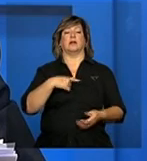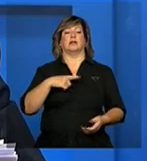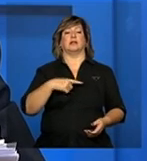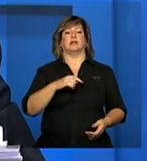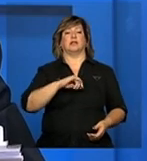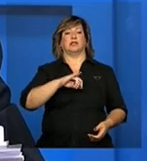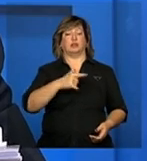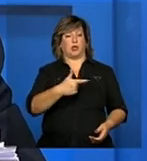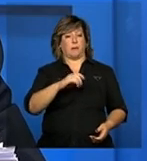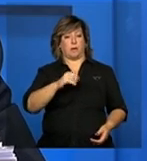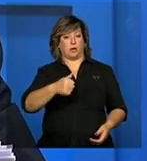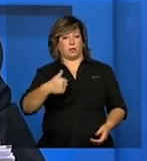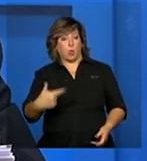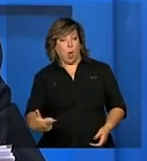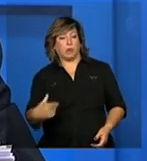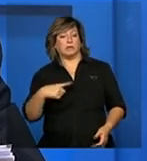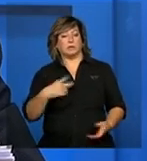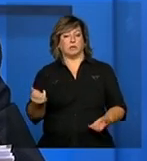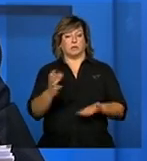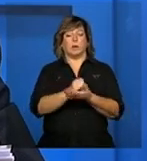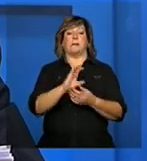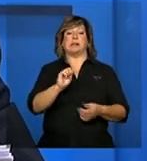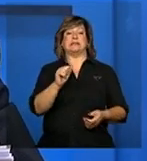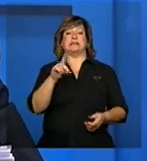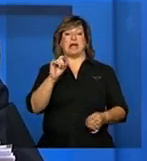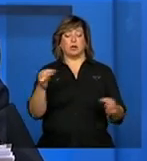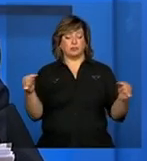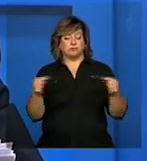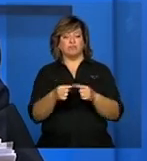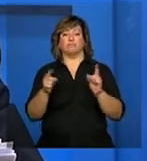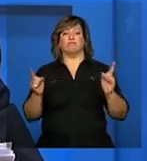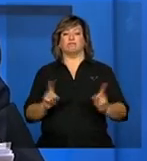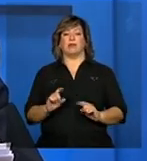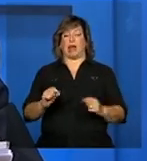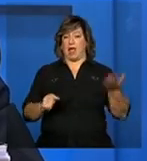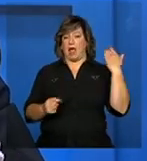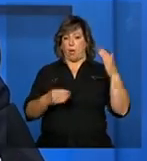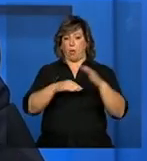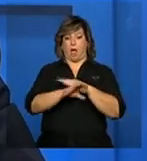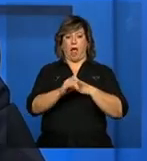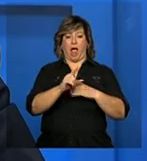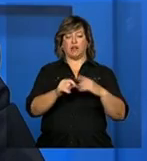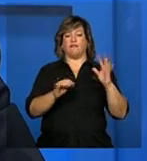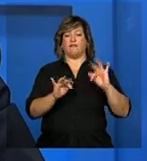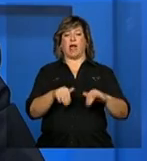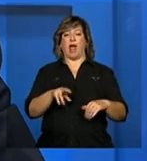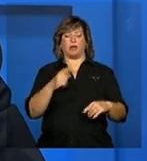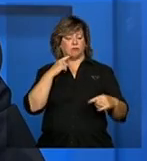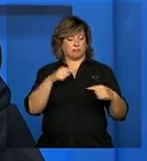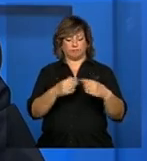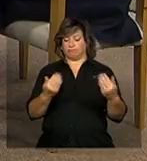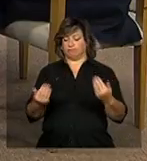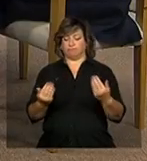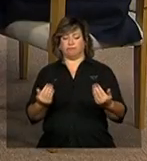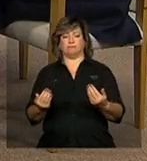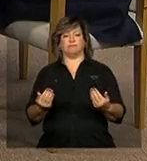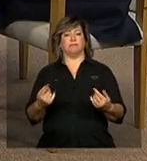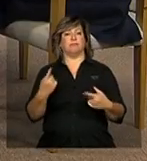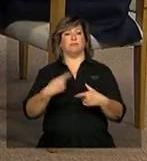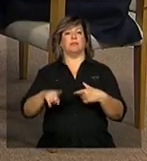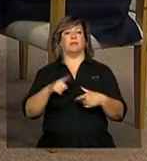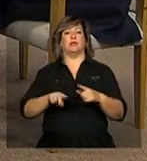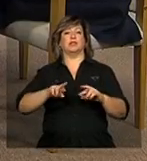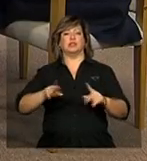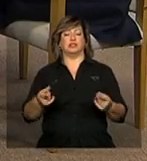saldo que já vem preenchido não bate com o que realmente eu tinha em caixa no final do ano bom quanto a